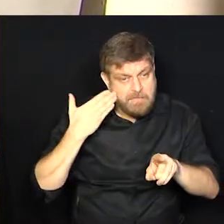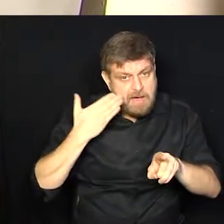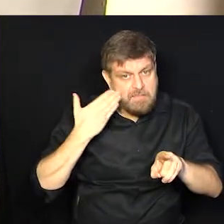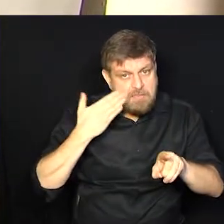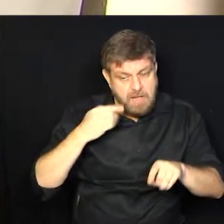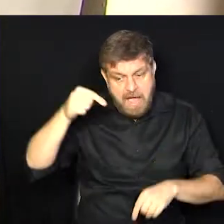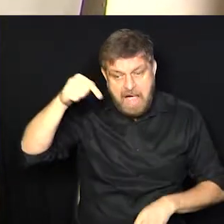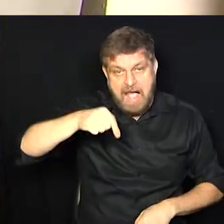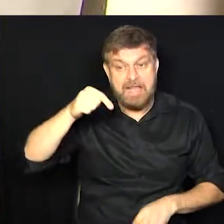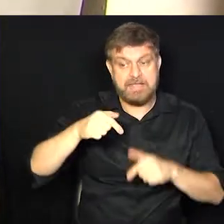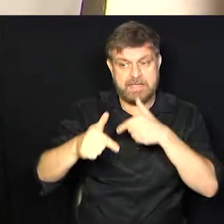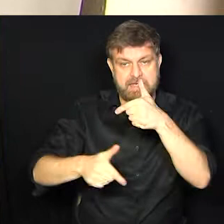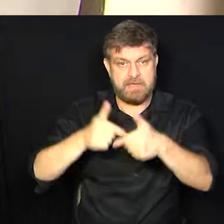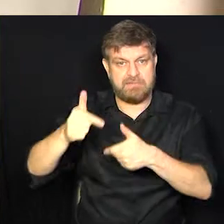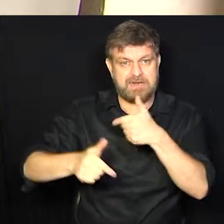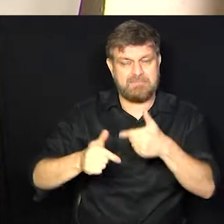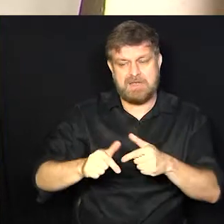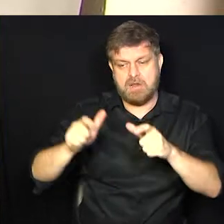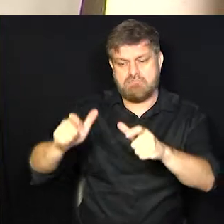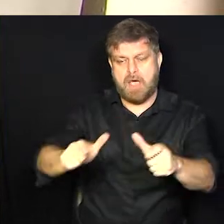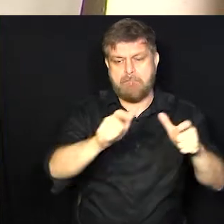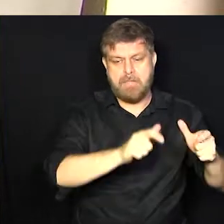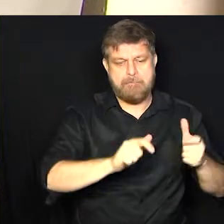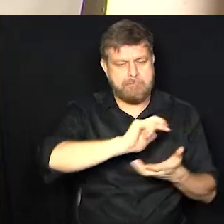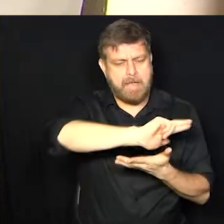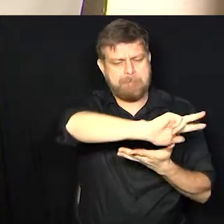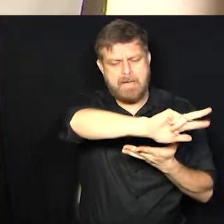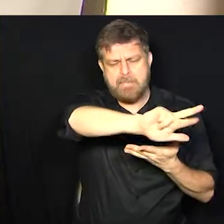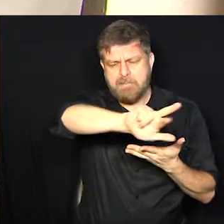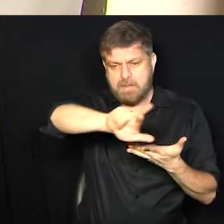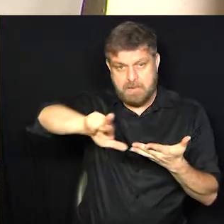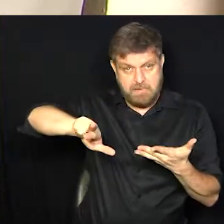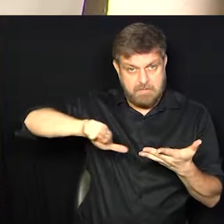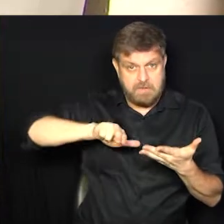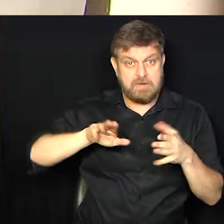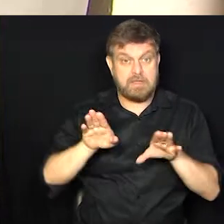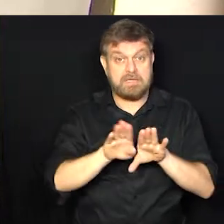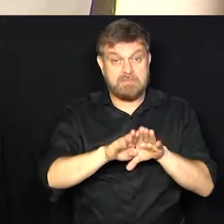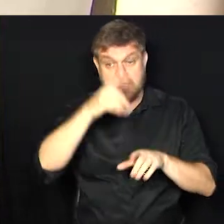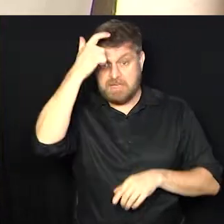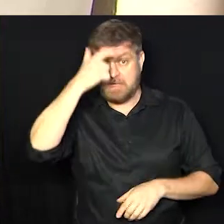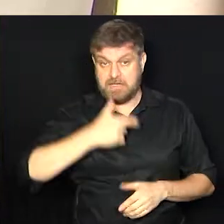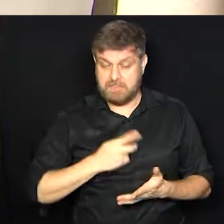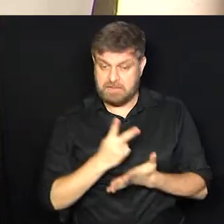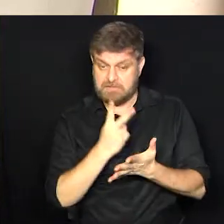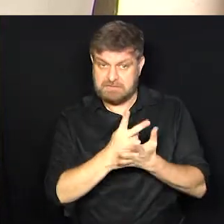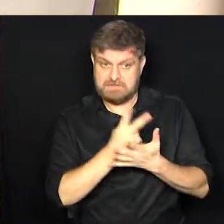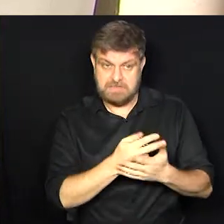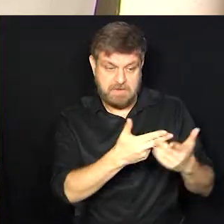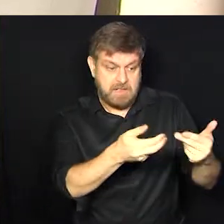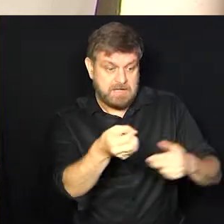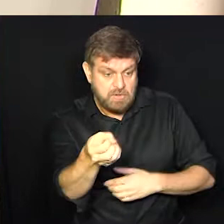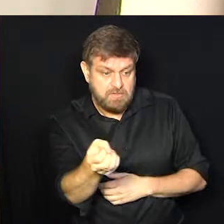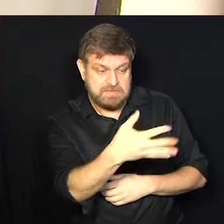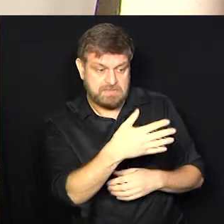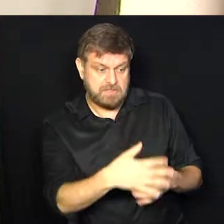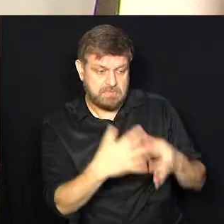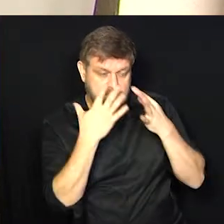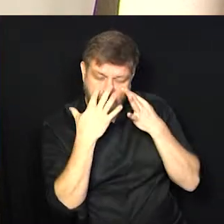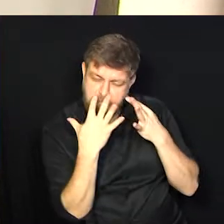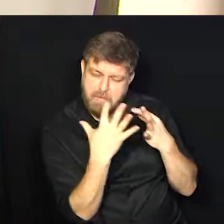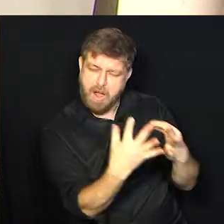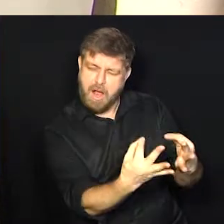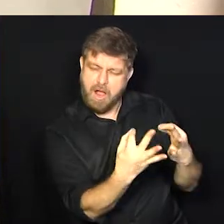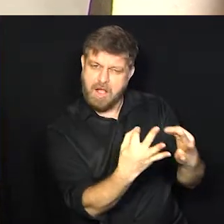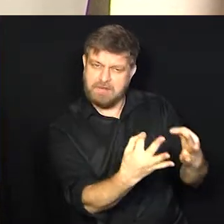funções aqui no salão também. Mas, eu procuro sempre estar antenada nas novidades, né, nas